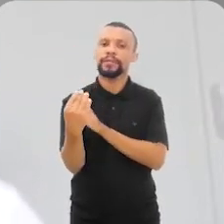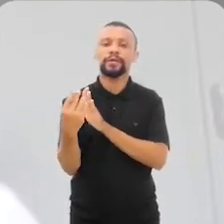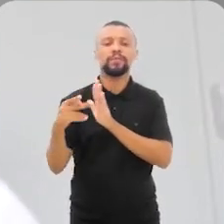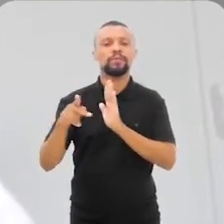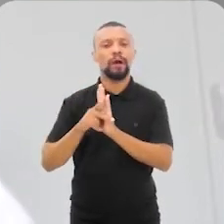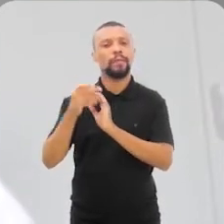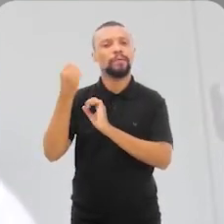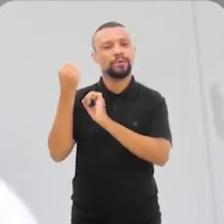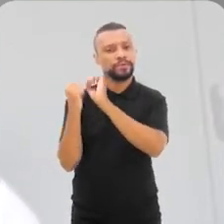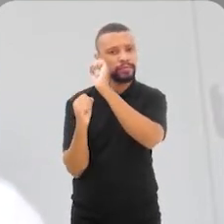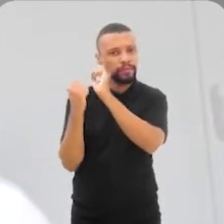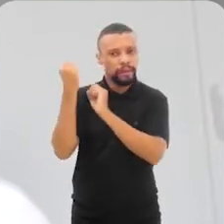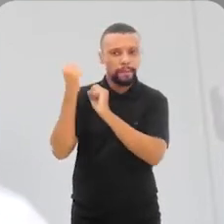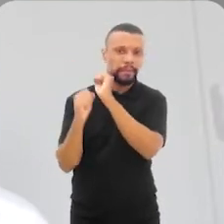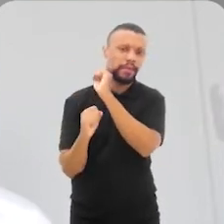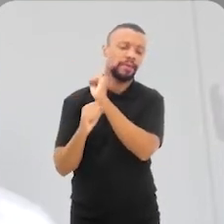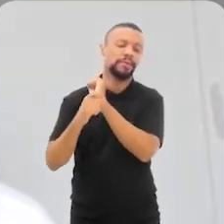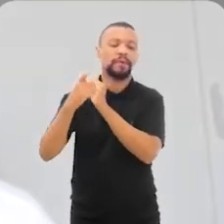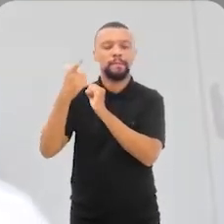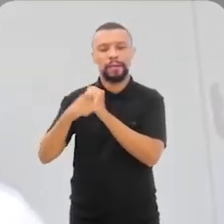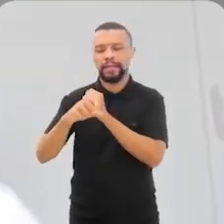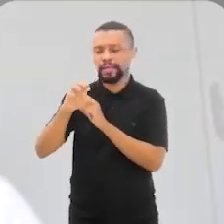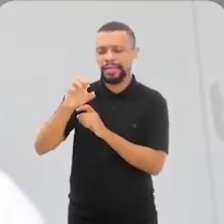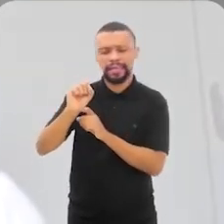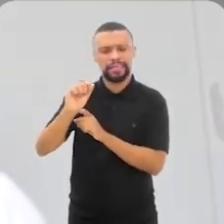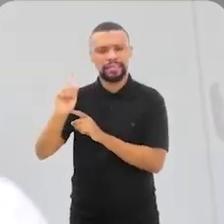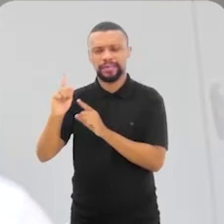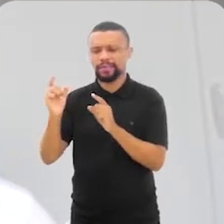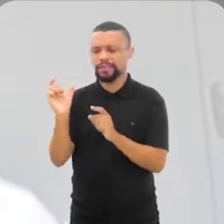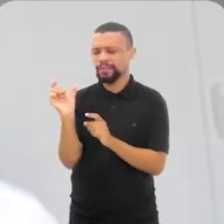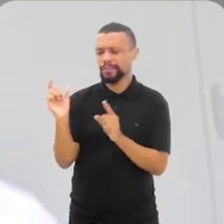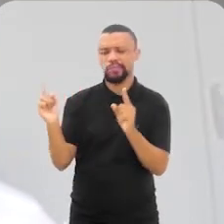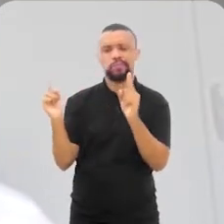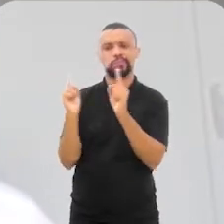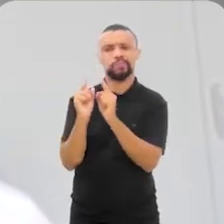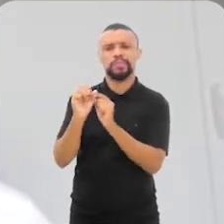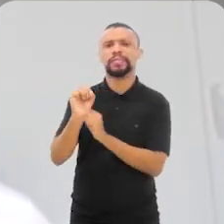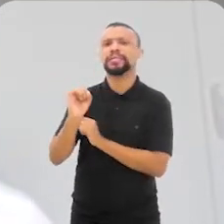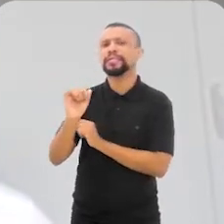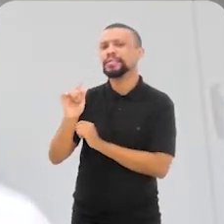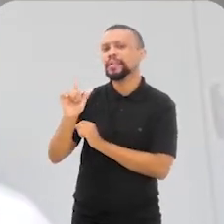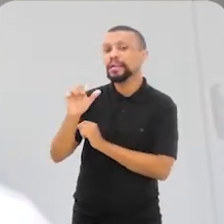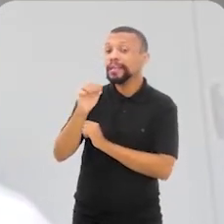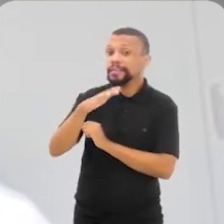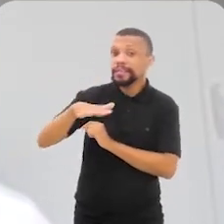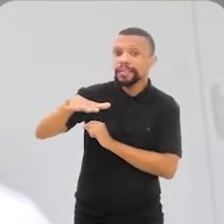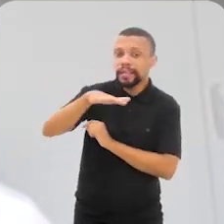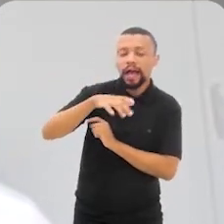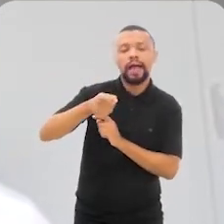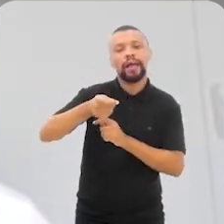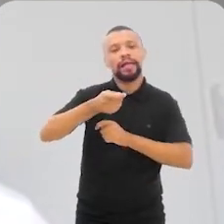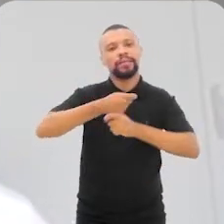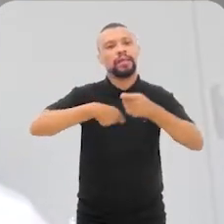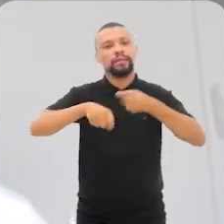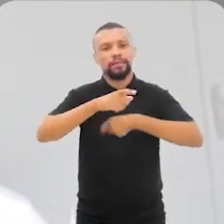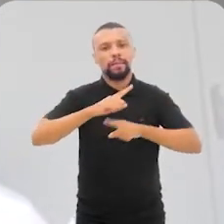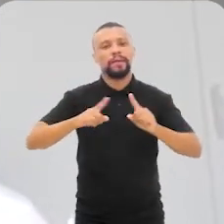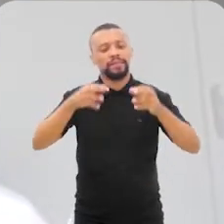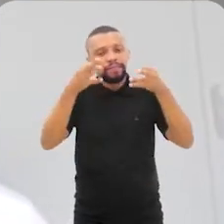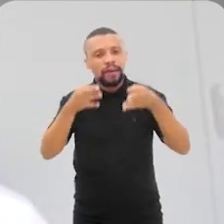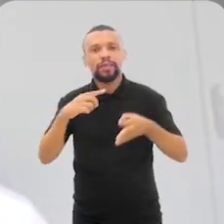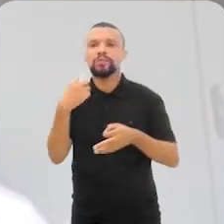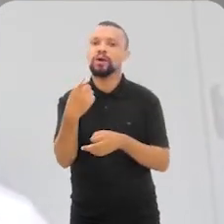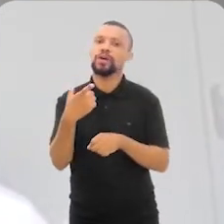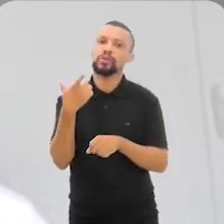organizacional, né? De mais uma sigla desse mundo da administração, mas que, de fato, a gente